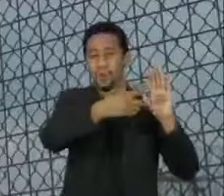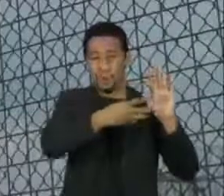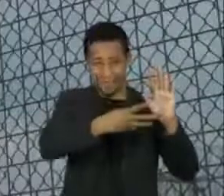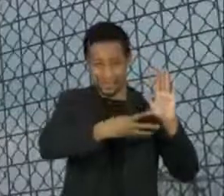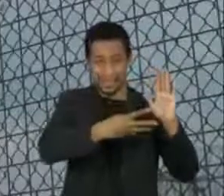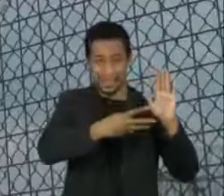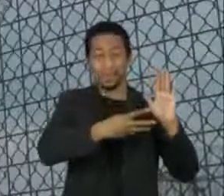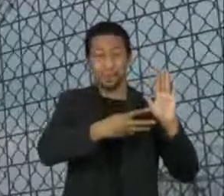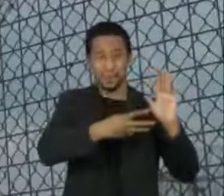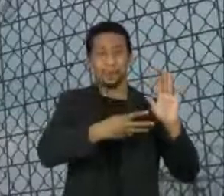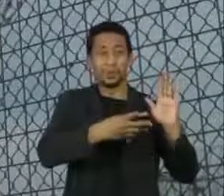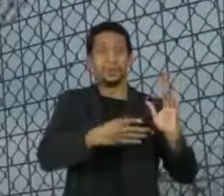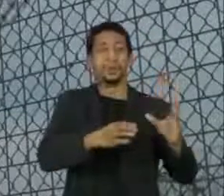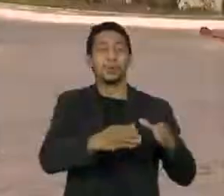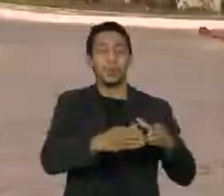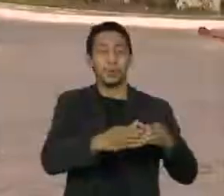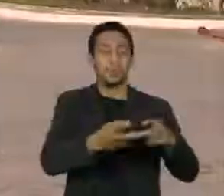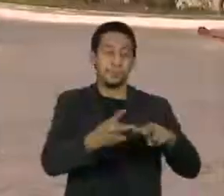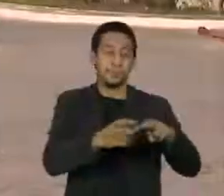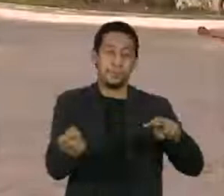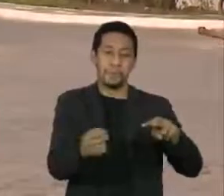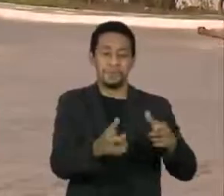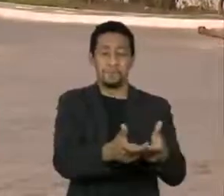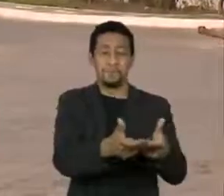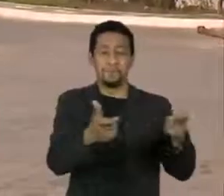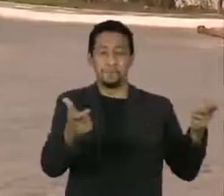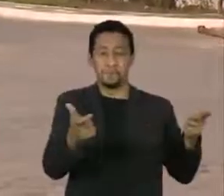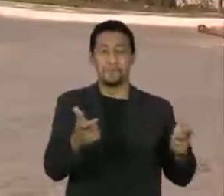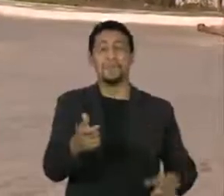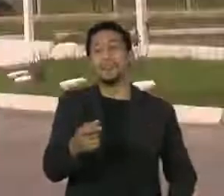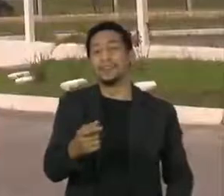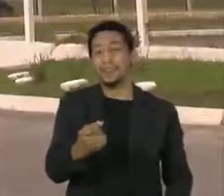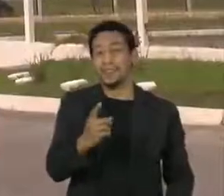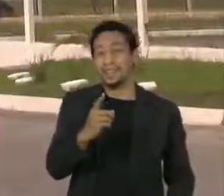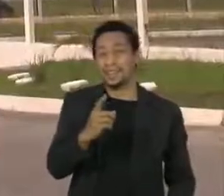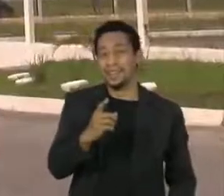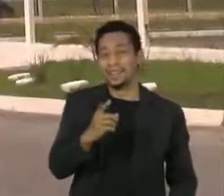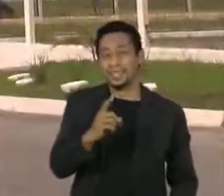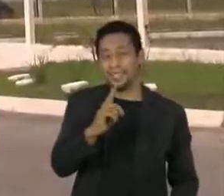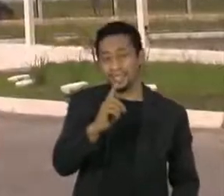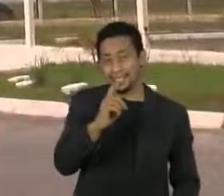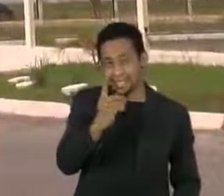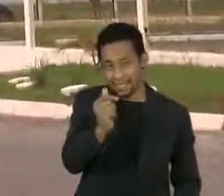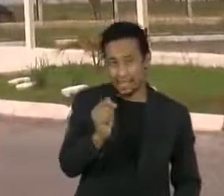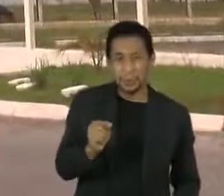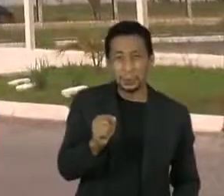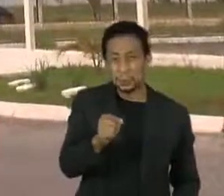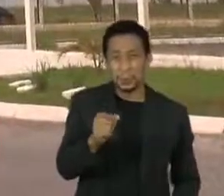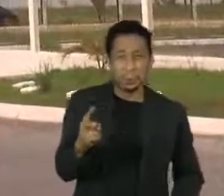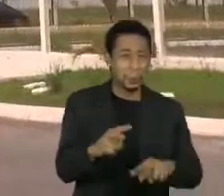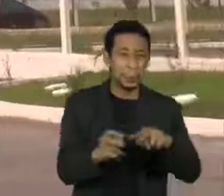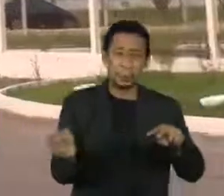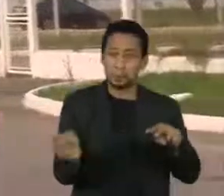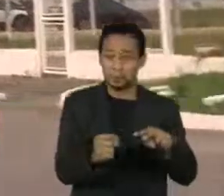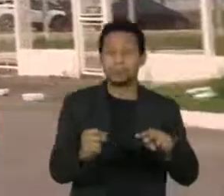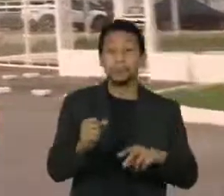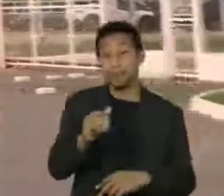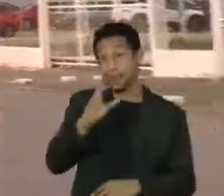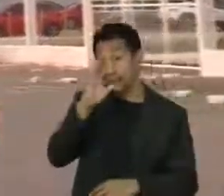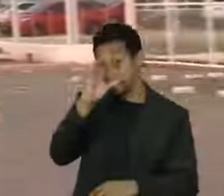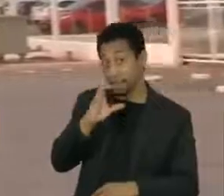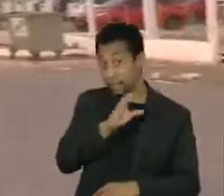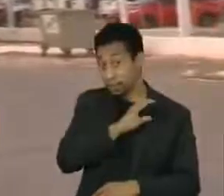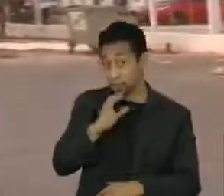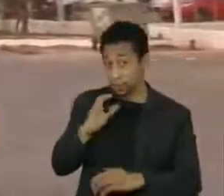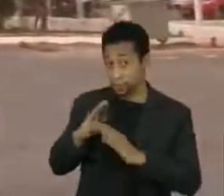São 667 mil pessoas cumprindo pena. Segundo a pastoral carcerária da Igreja Católica, com